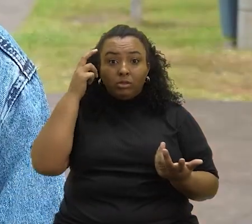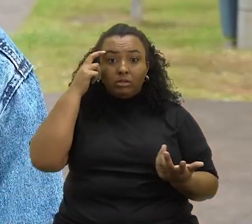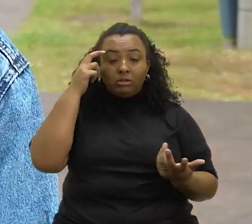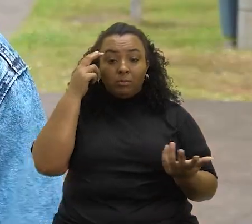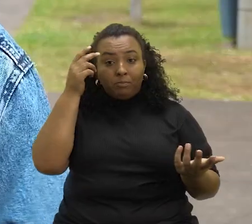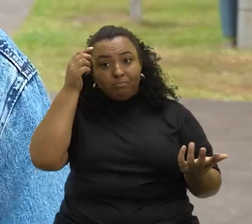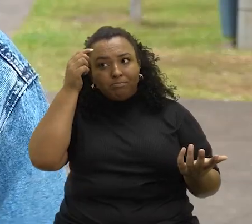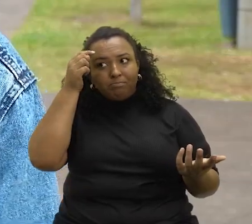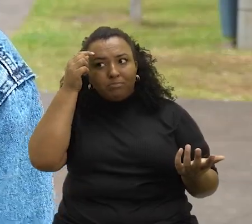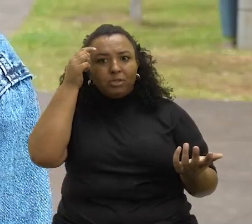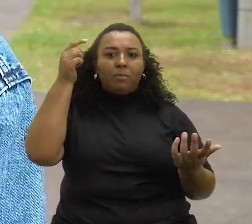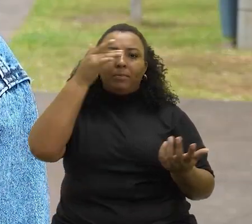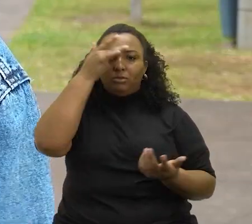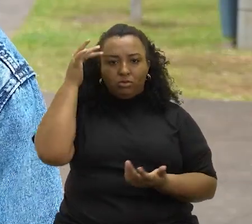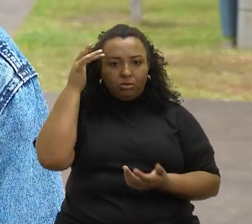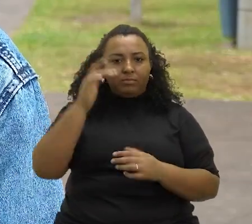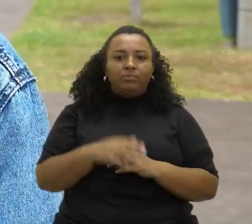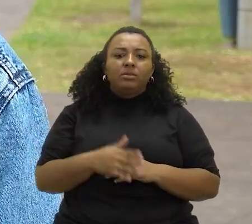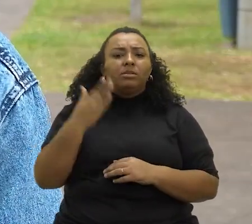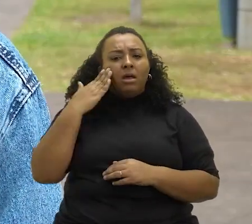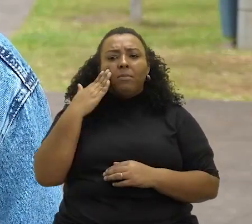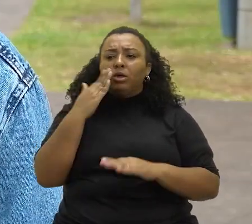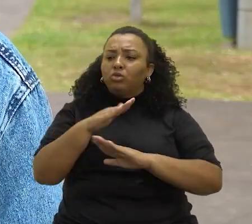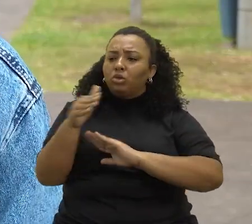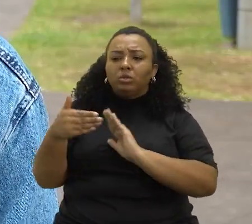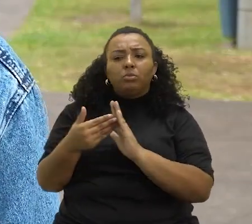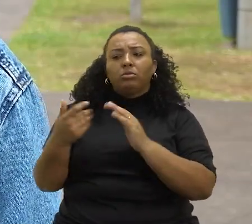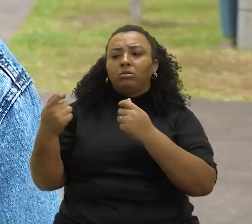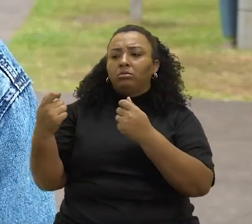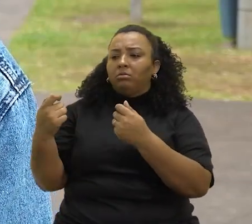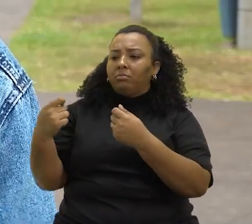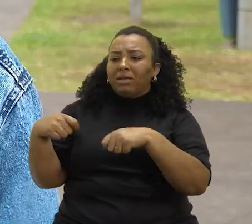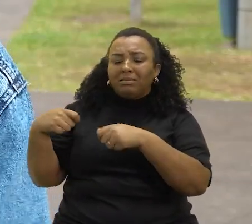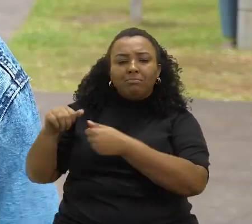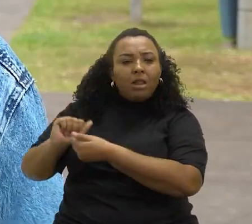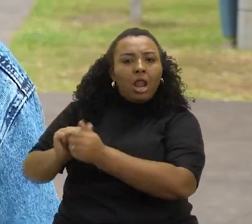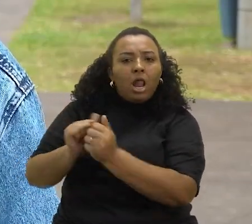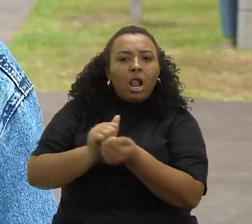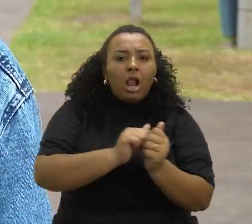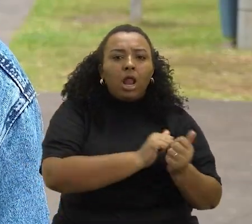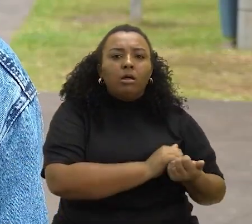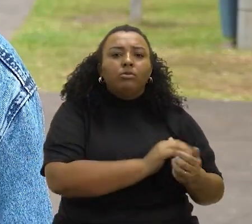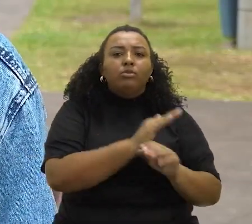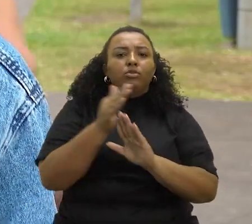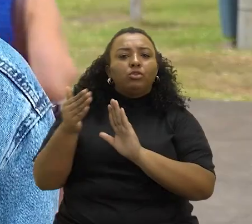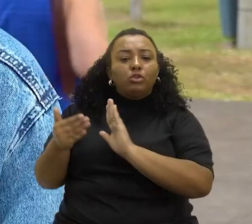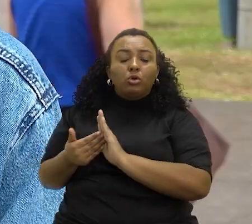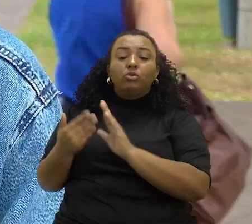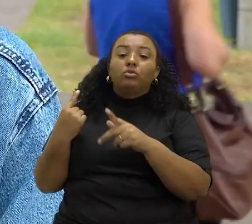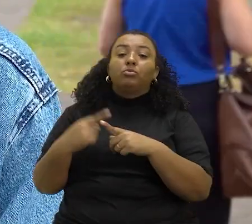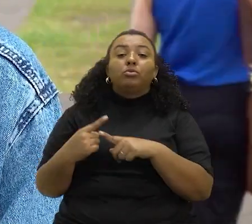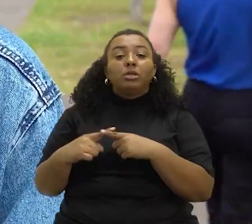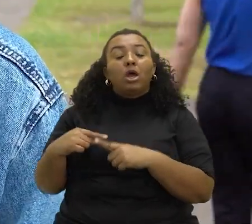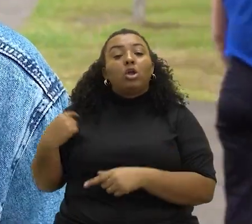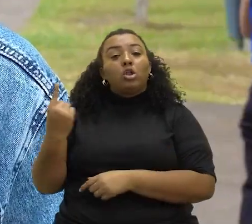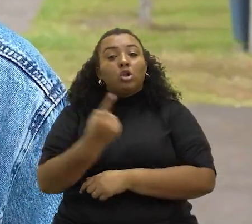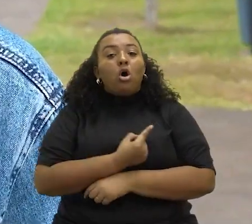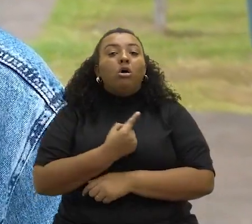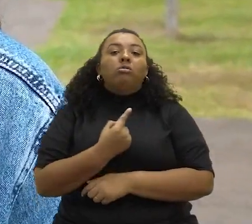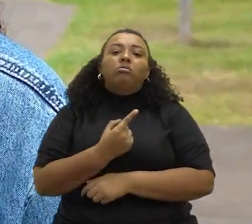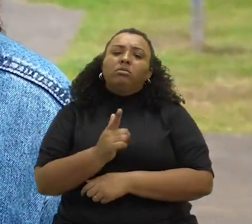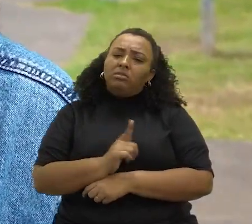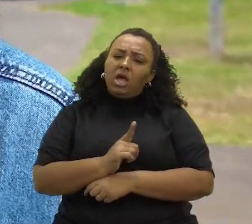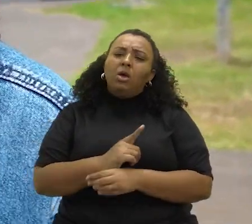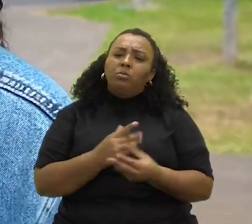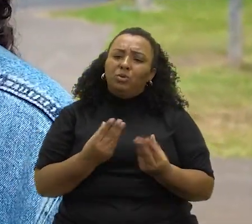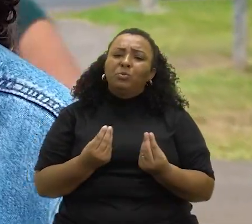Saber que todo mundo tem ali o seu grau, a sua necessidade, e adaptar a todos, até porque todos temos